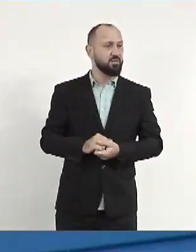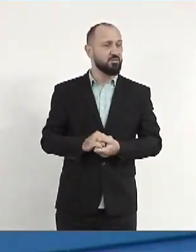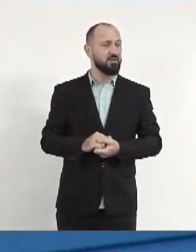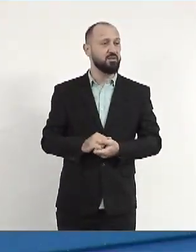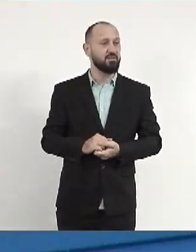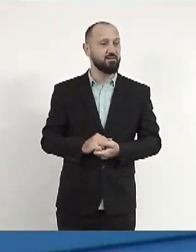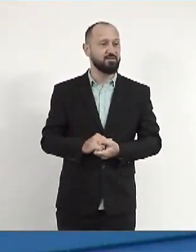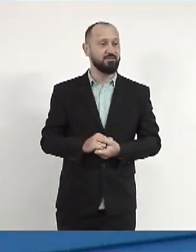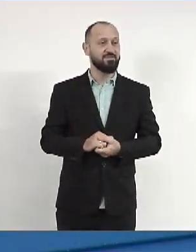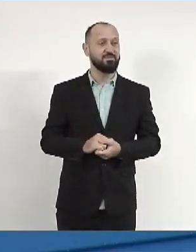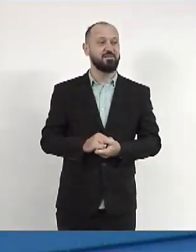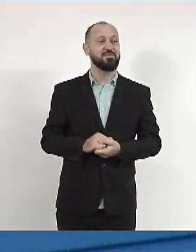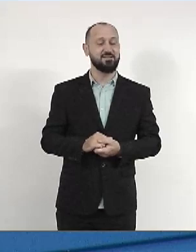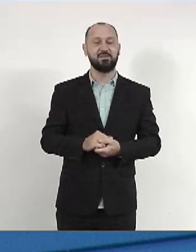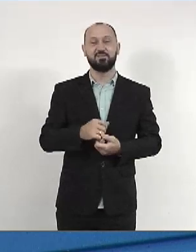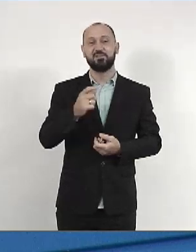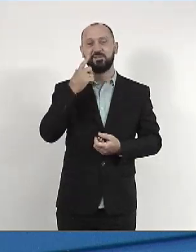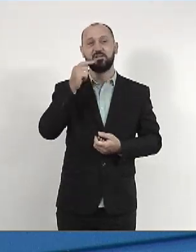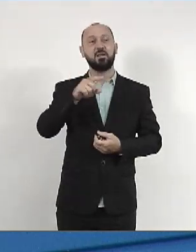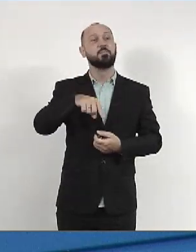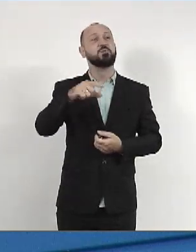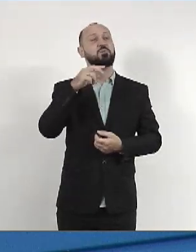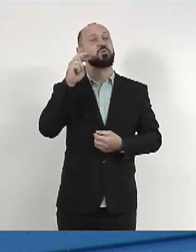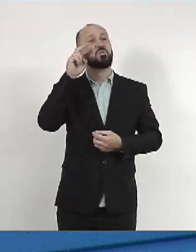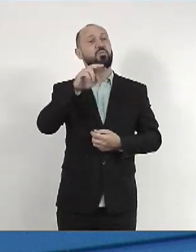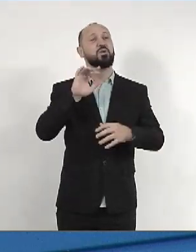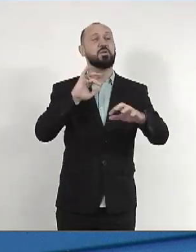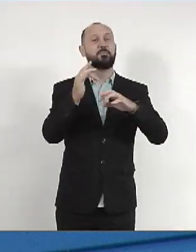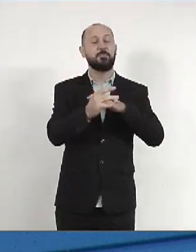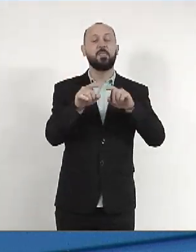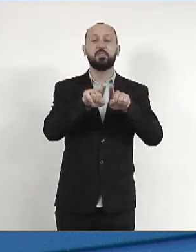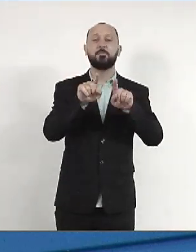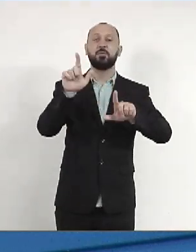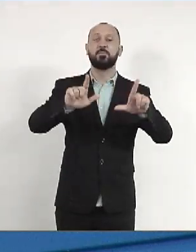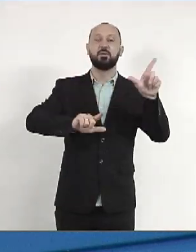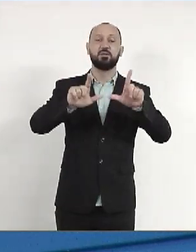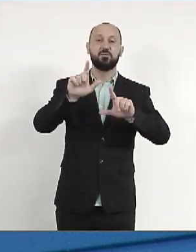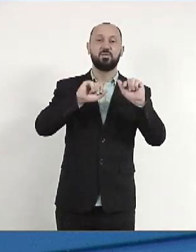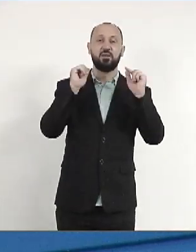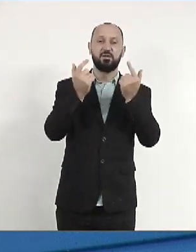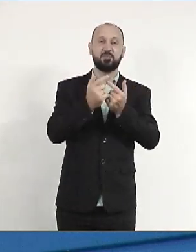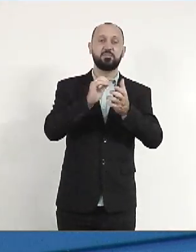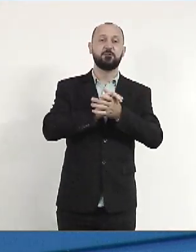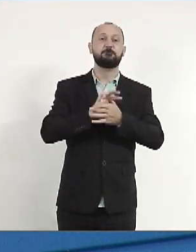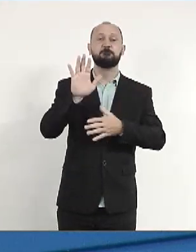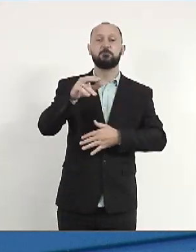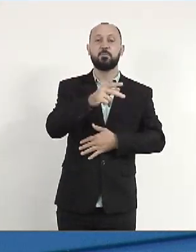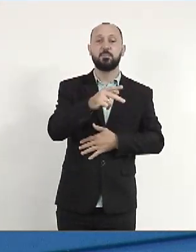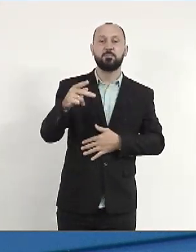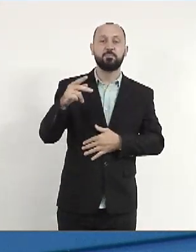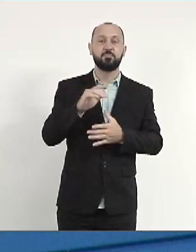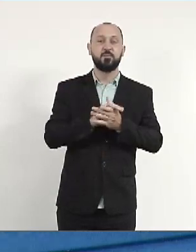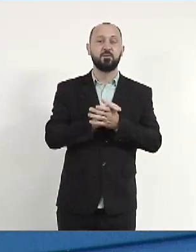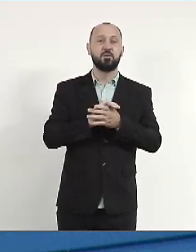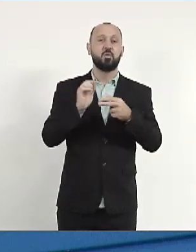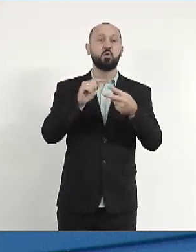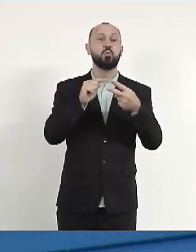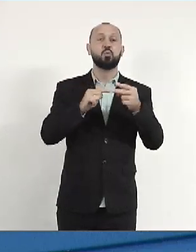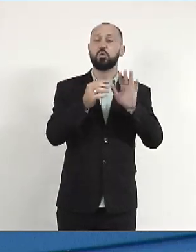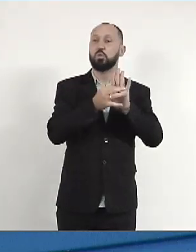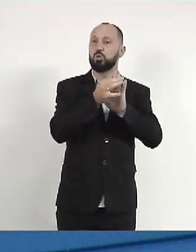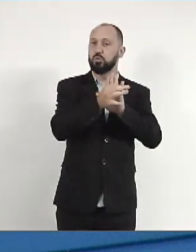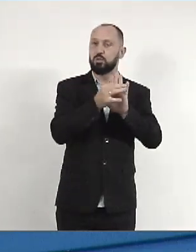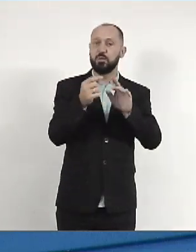aqueles que nos assistem pelas redes sociais e pela TV Alemes. Senhor Presidente, tenho duas indicações.